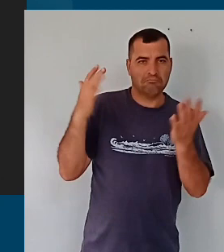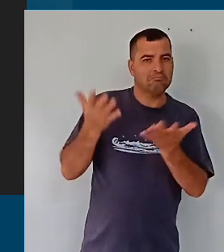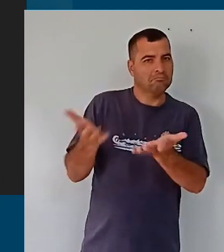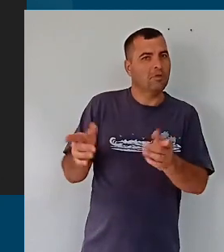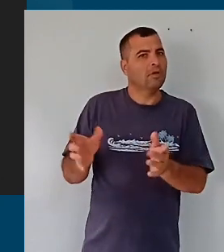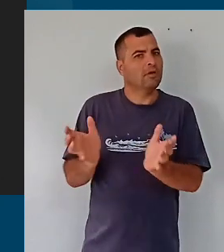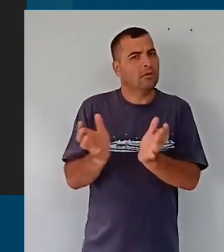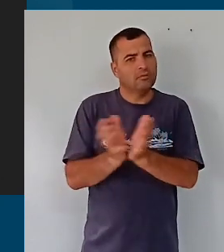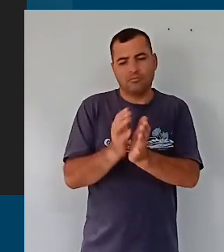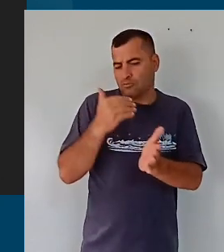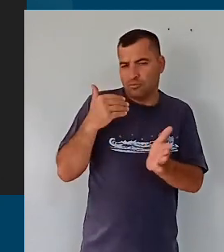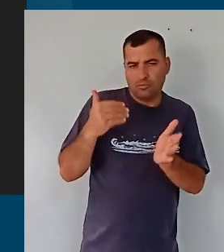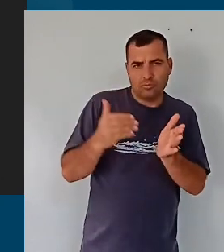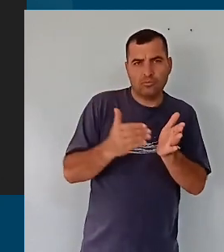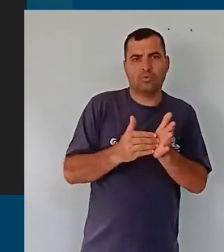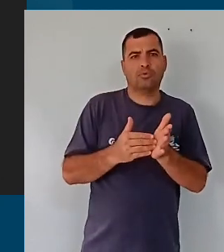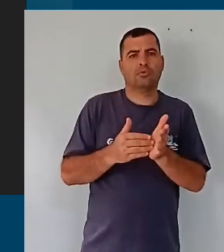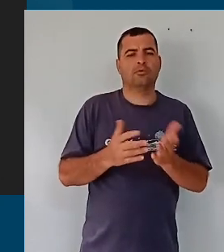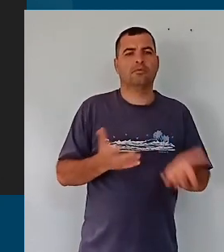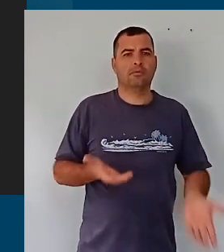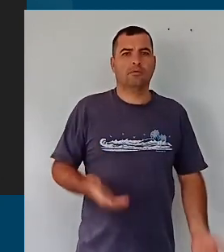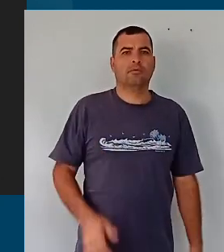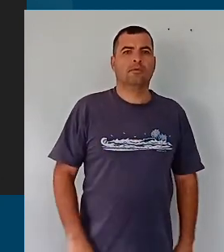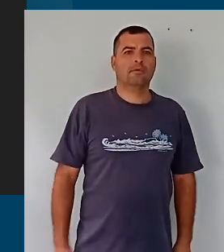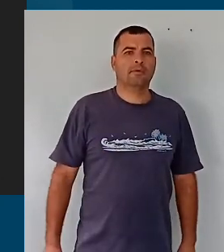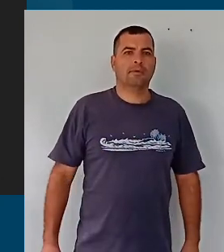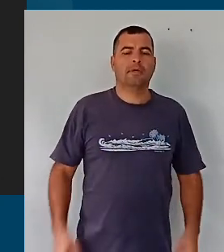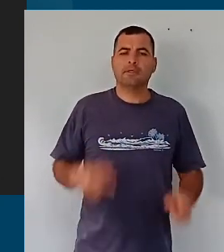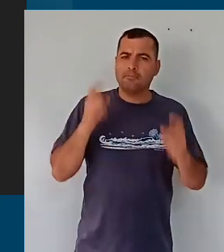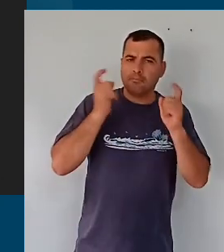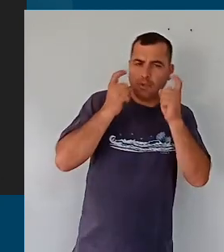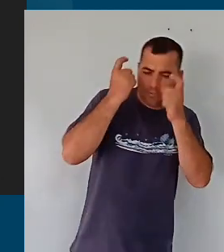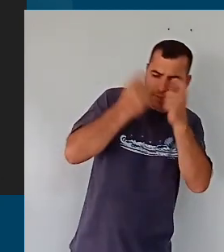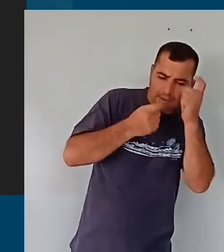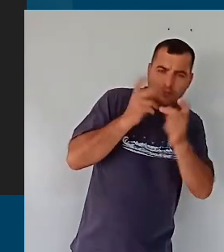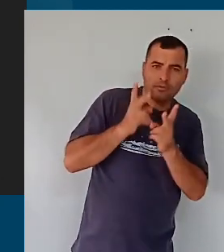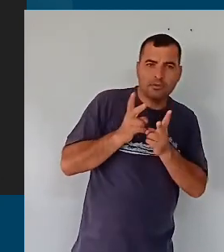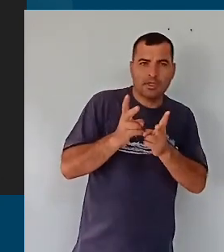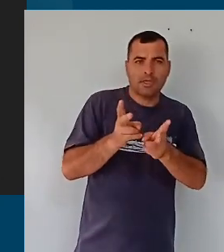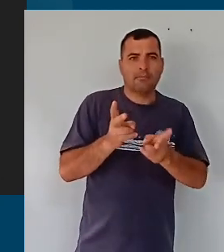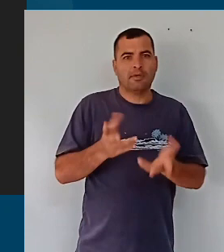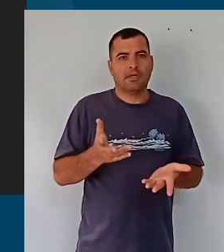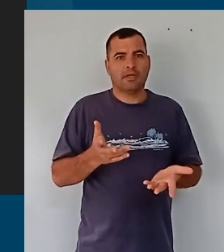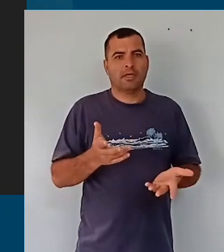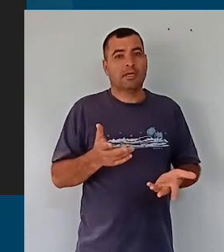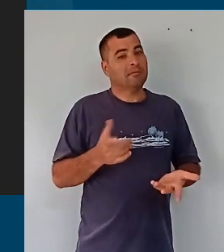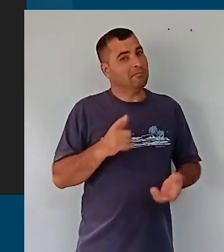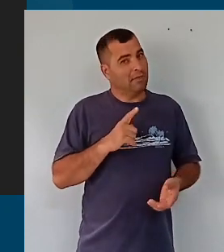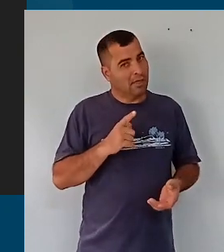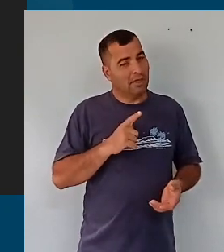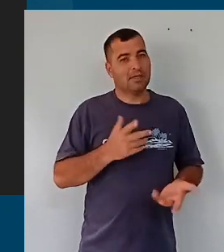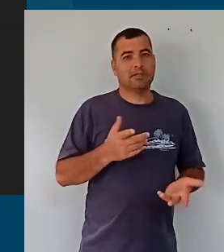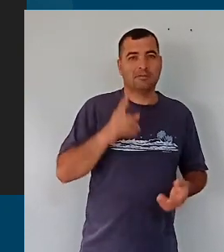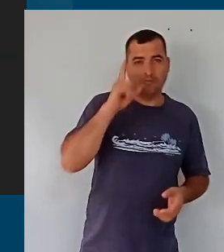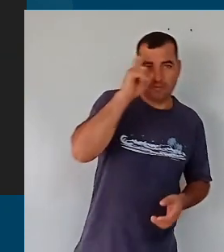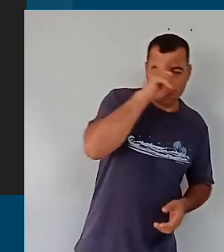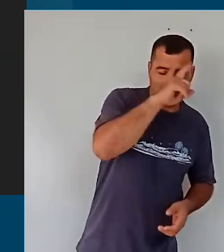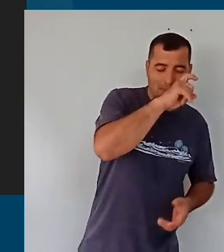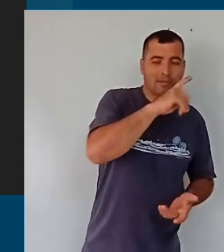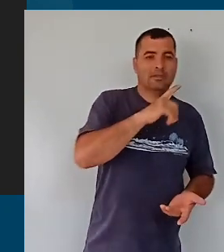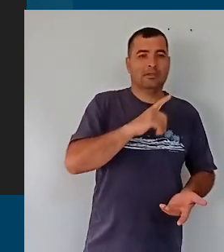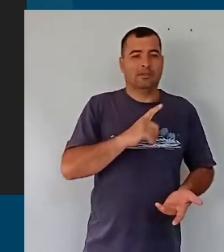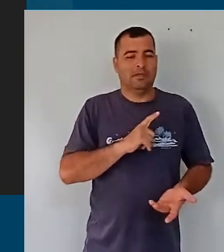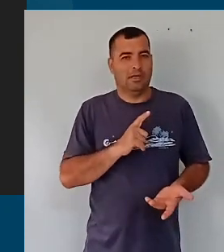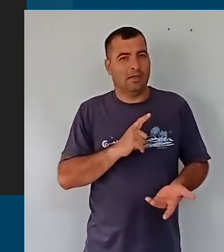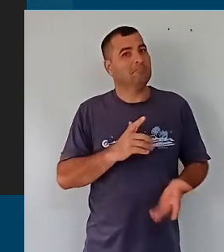o escopo técnico que envolve esse departamento, mas preocupado com tudo que envolve essas vulnerabilidades que muitas